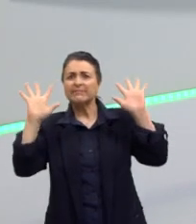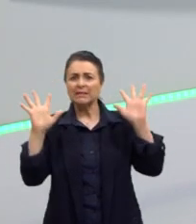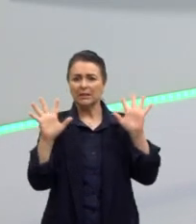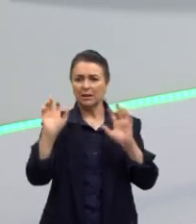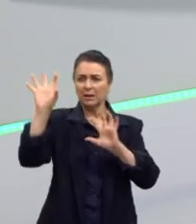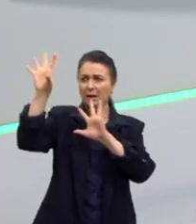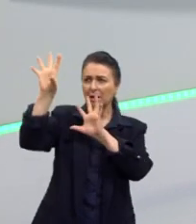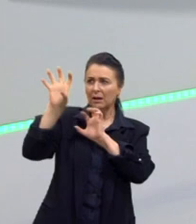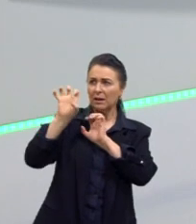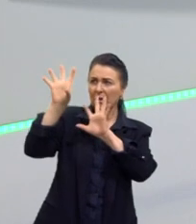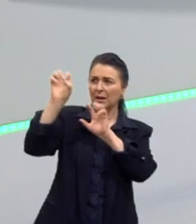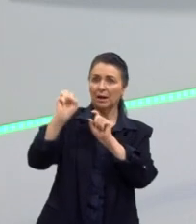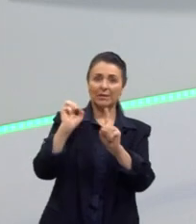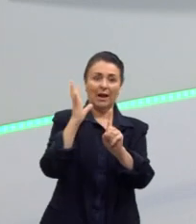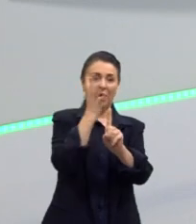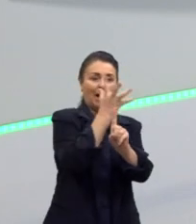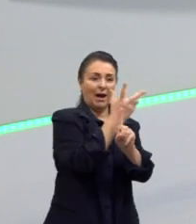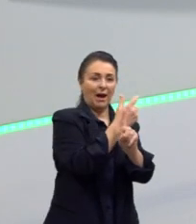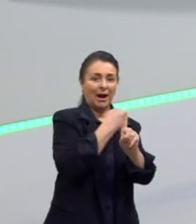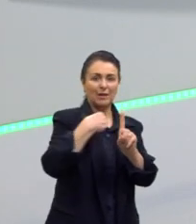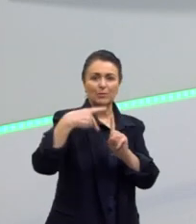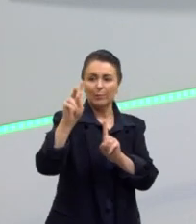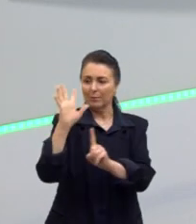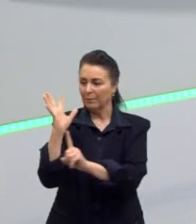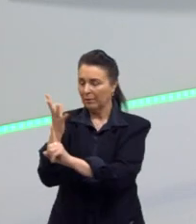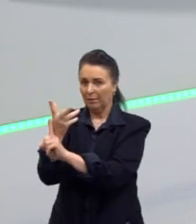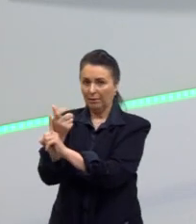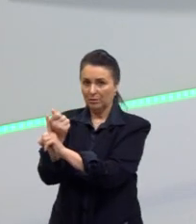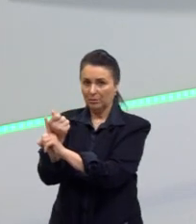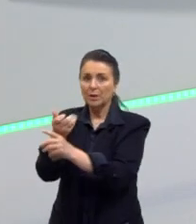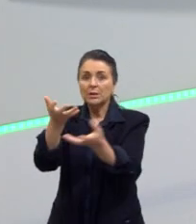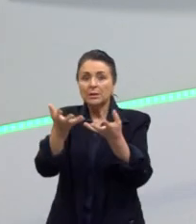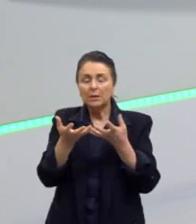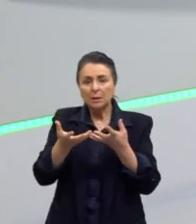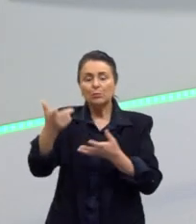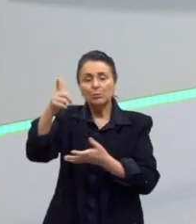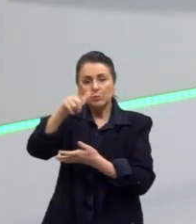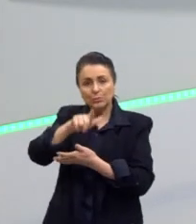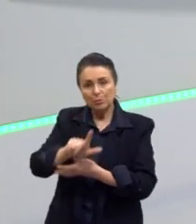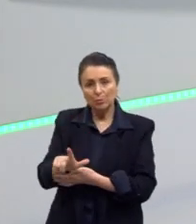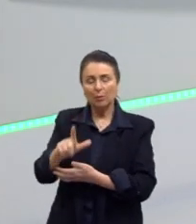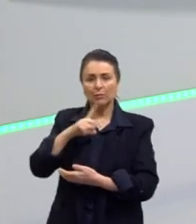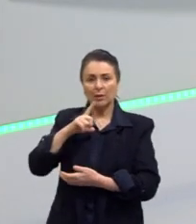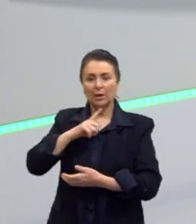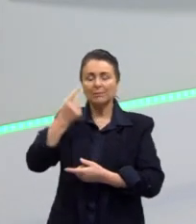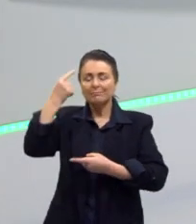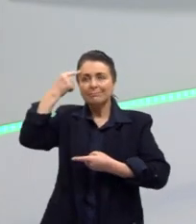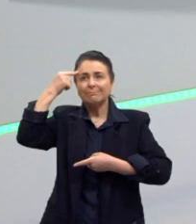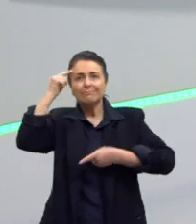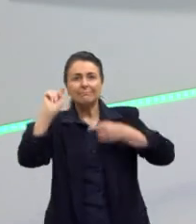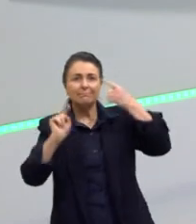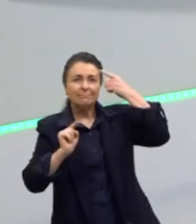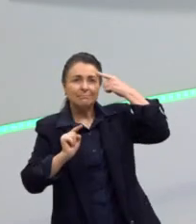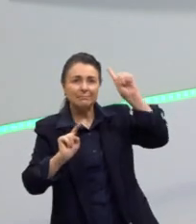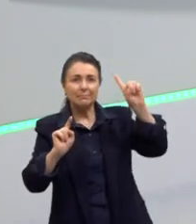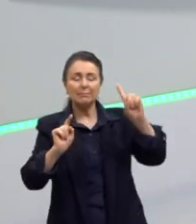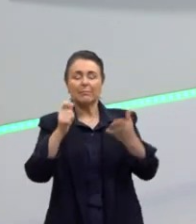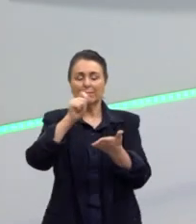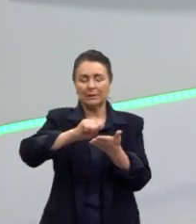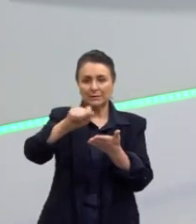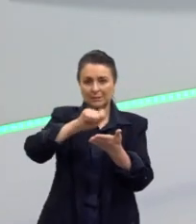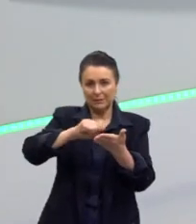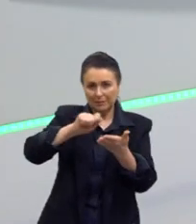questão da arte pela arte. não existia mais a arte pela arte. Eles queriam novamente ter inspiração para poder escrever.